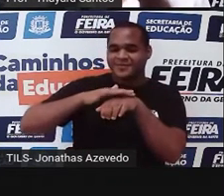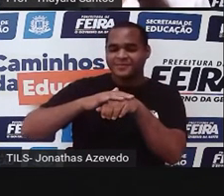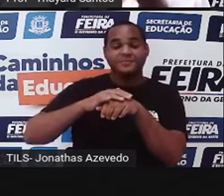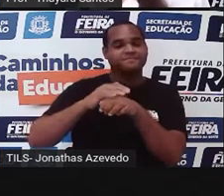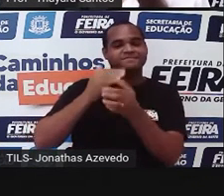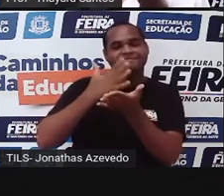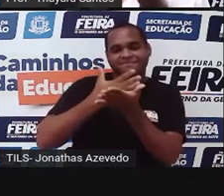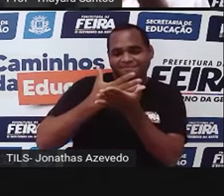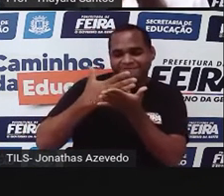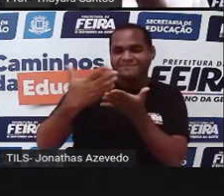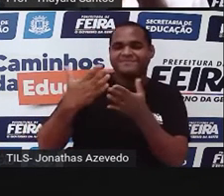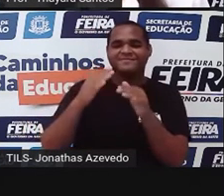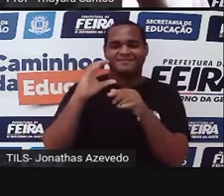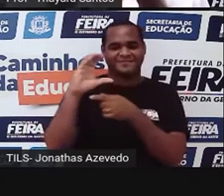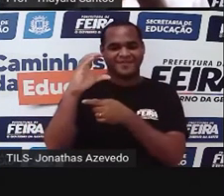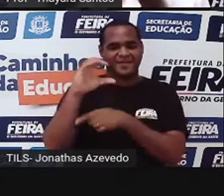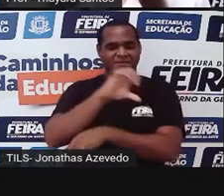nono ano.